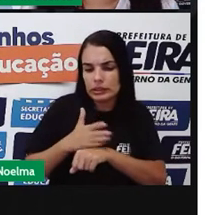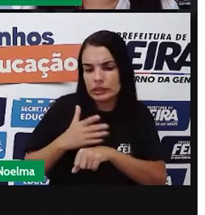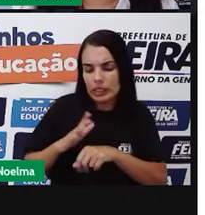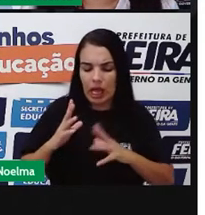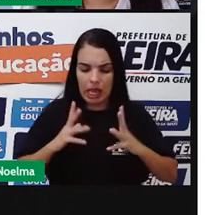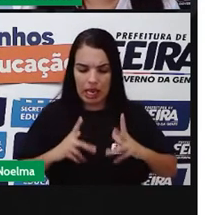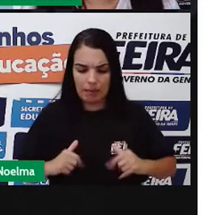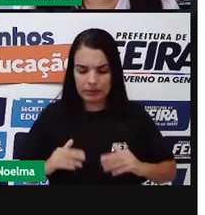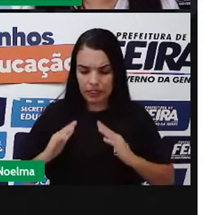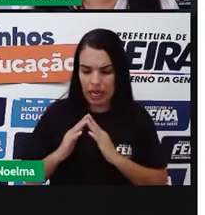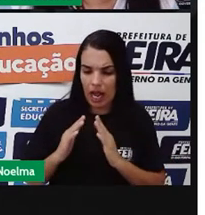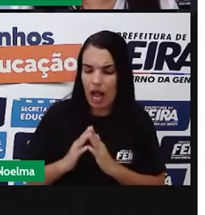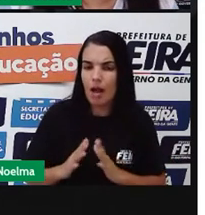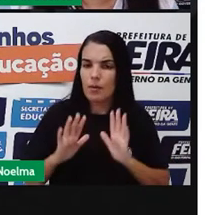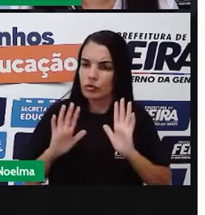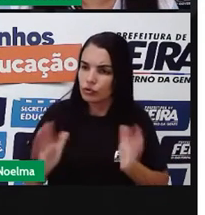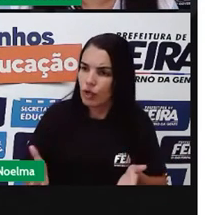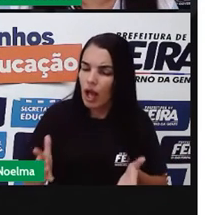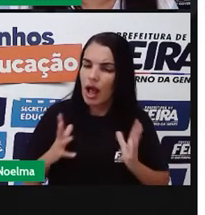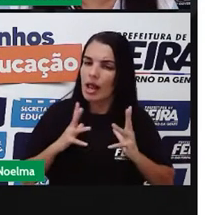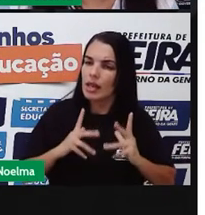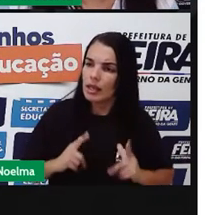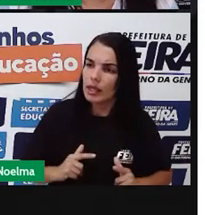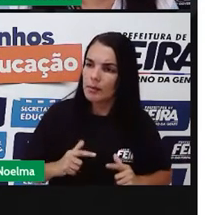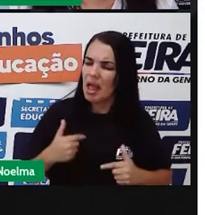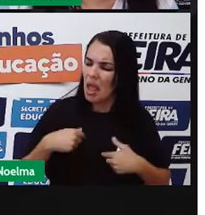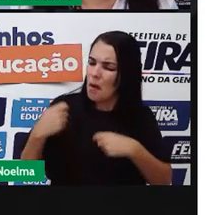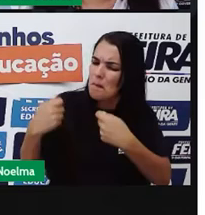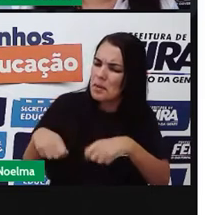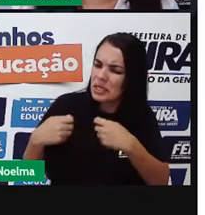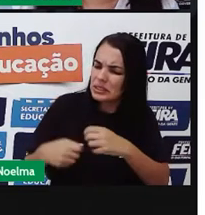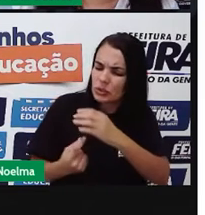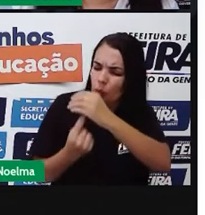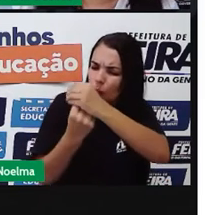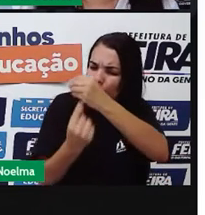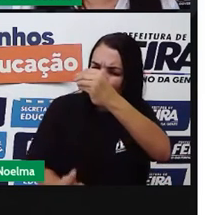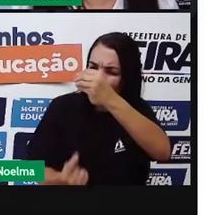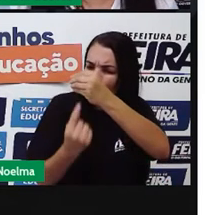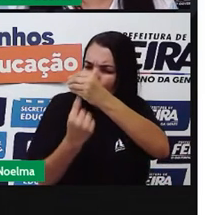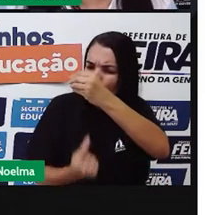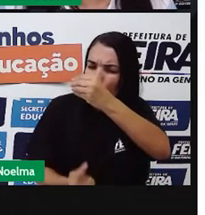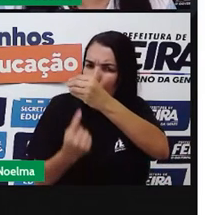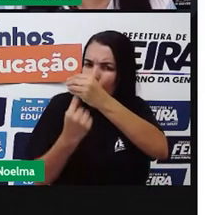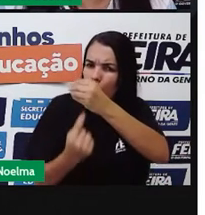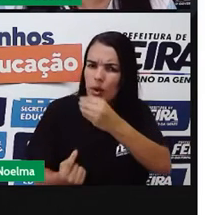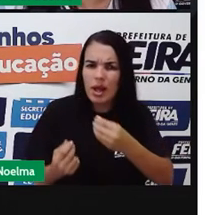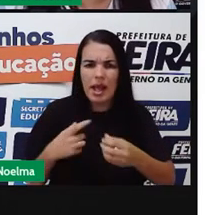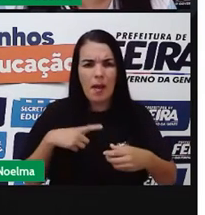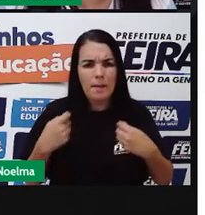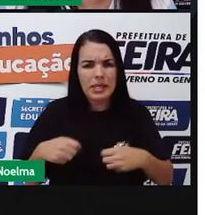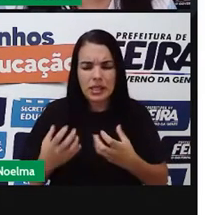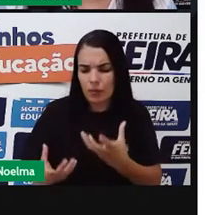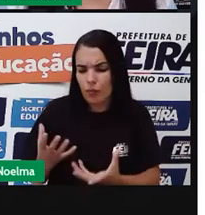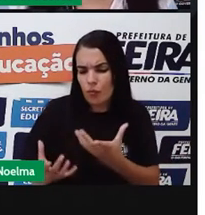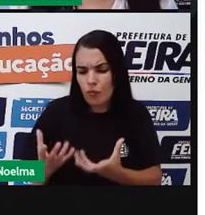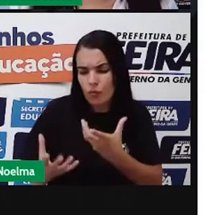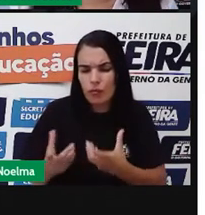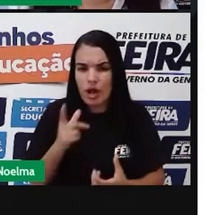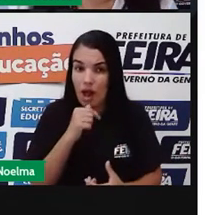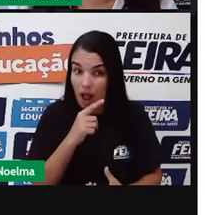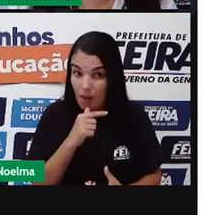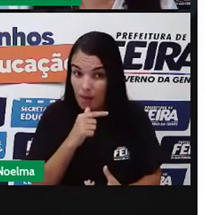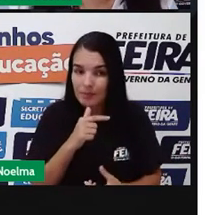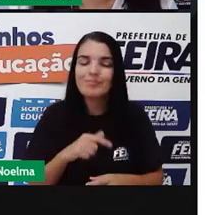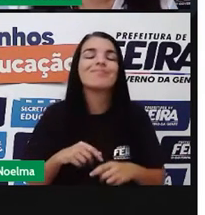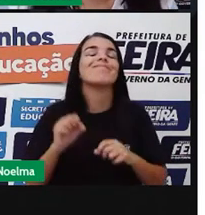nossos casos já é uma água tratada. Eu preciso filtrar? Eu preciso ferver essa água? Nós